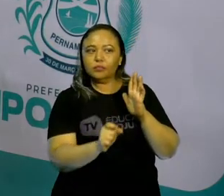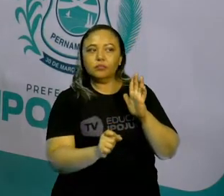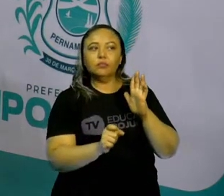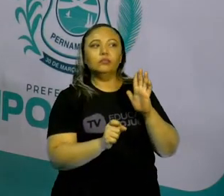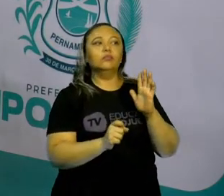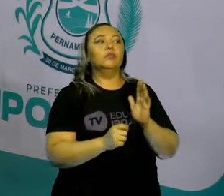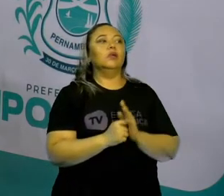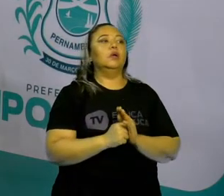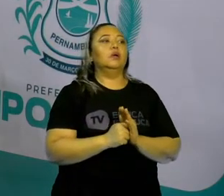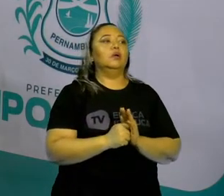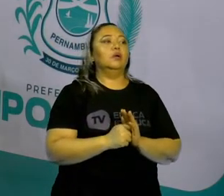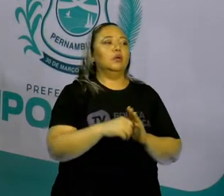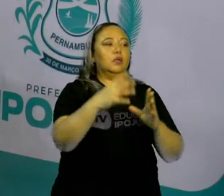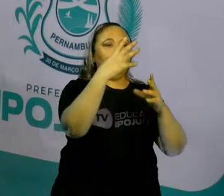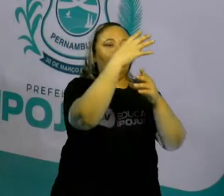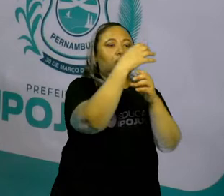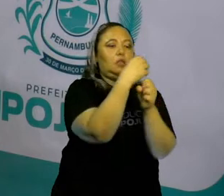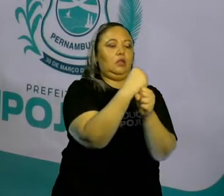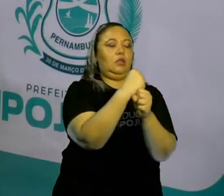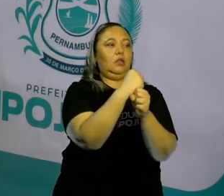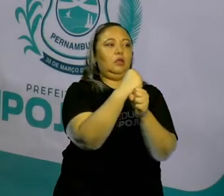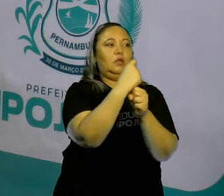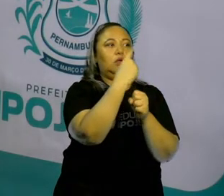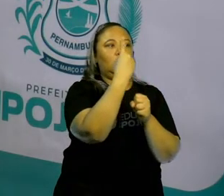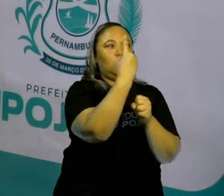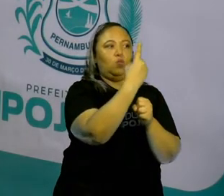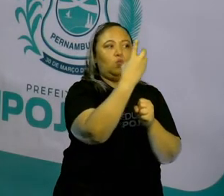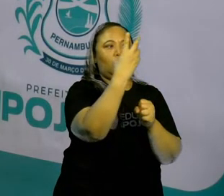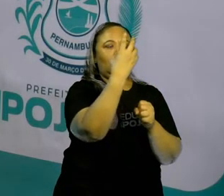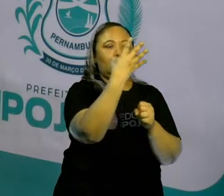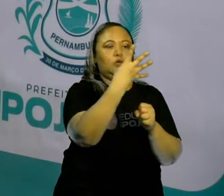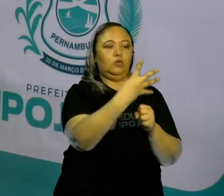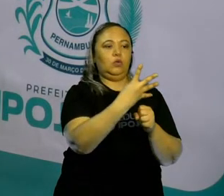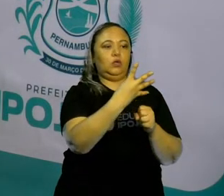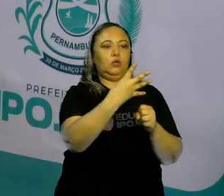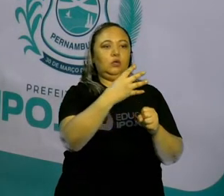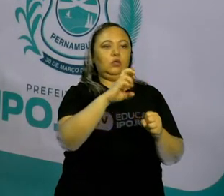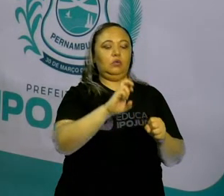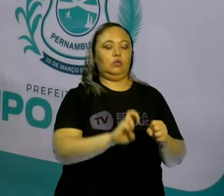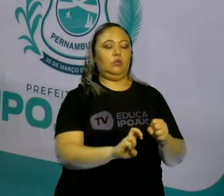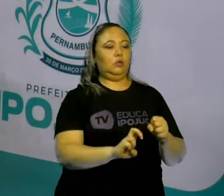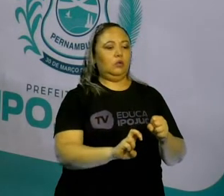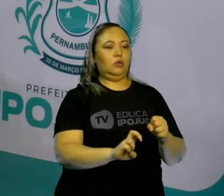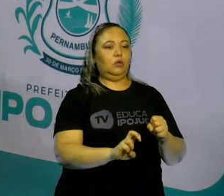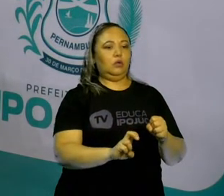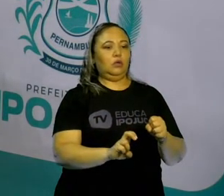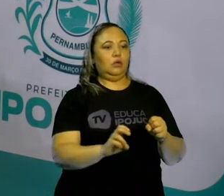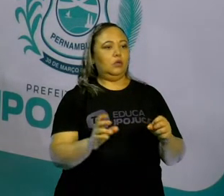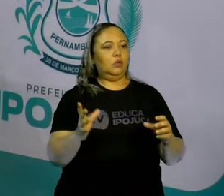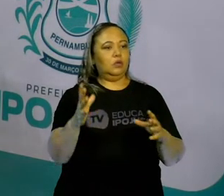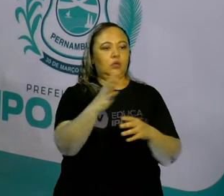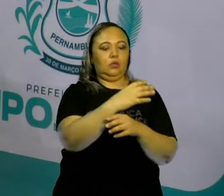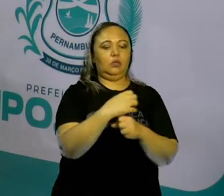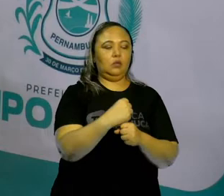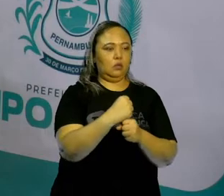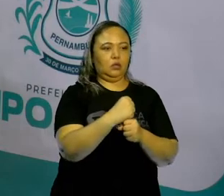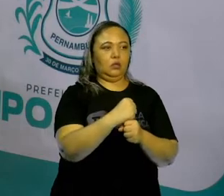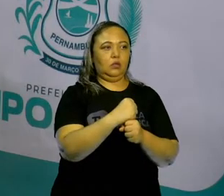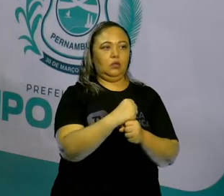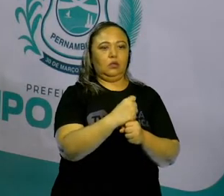coluna. E aí, quando somarmos 1 mais 4 mais 6 mais 5, vai dar o total de